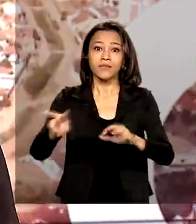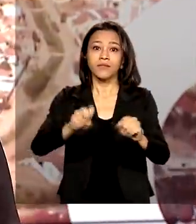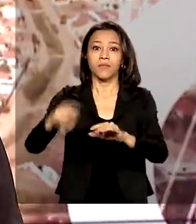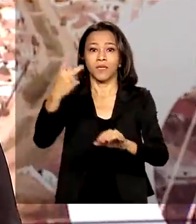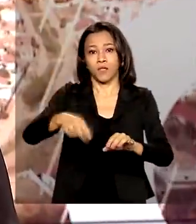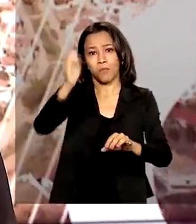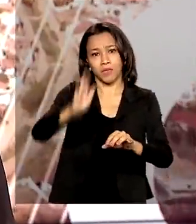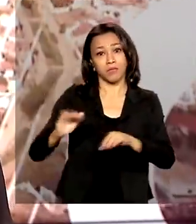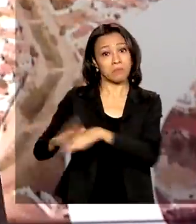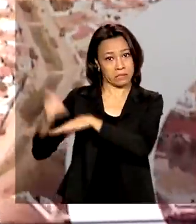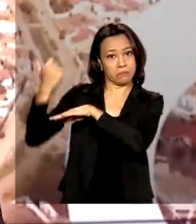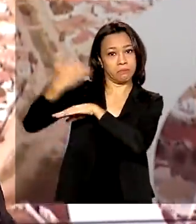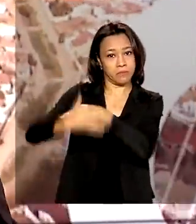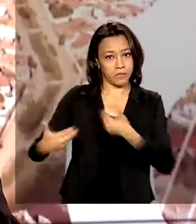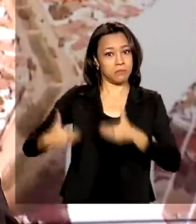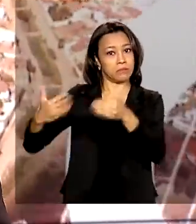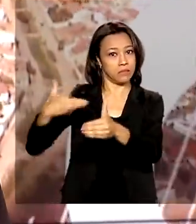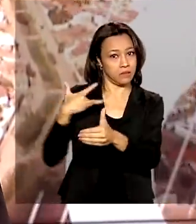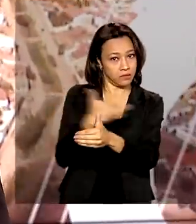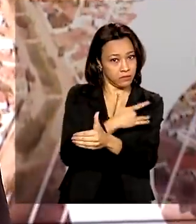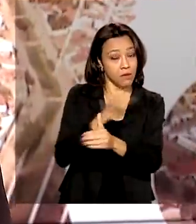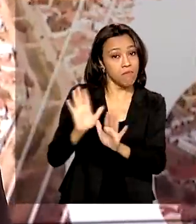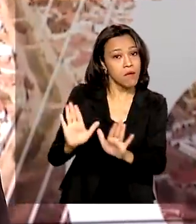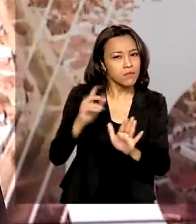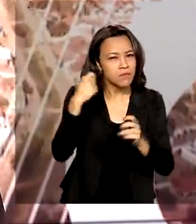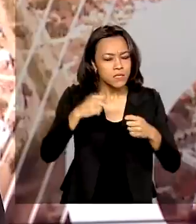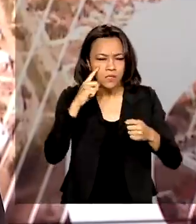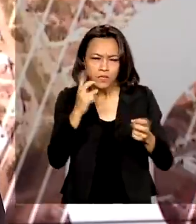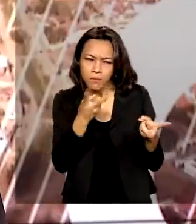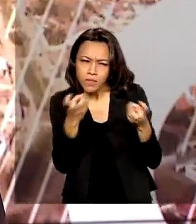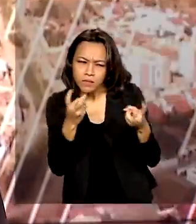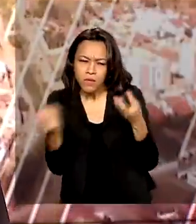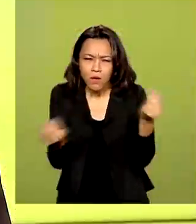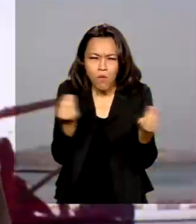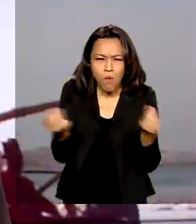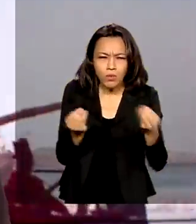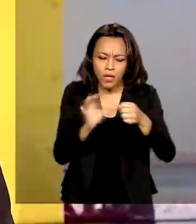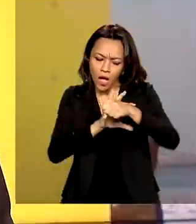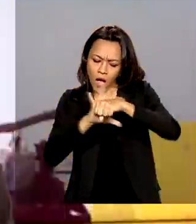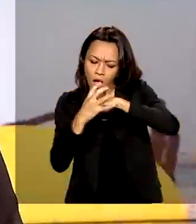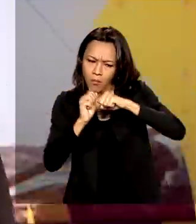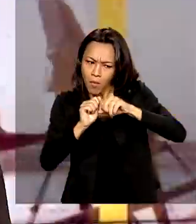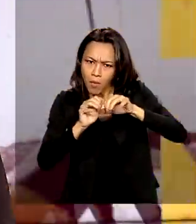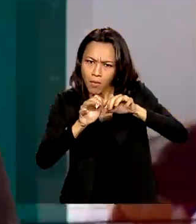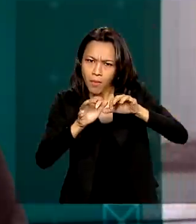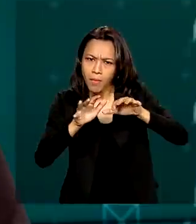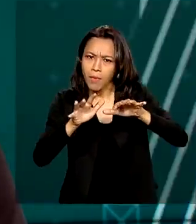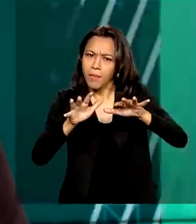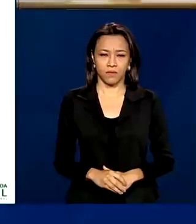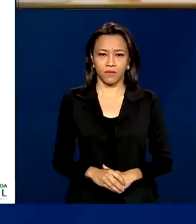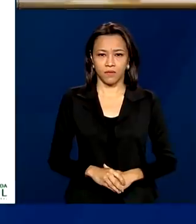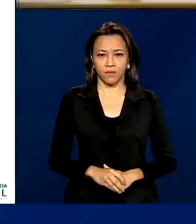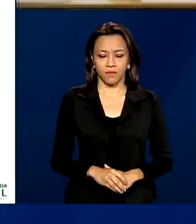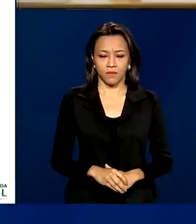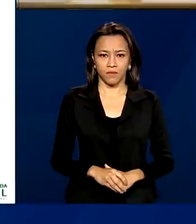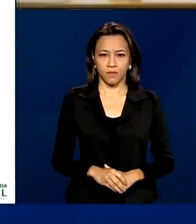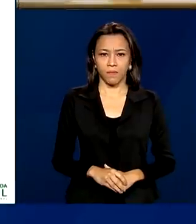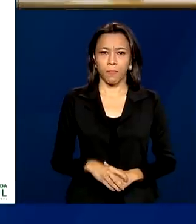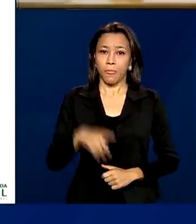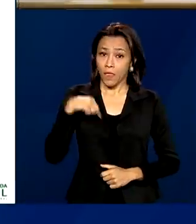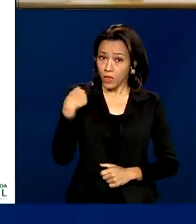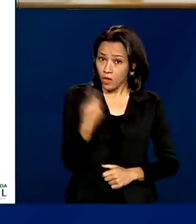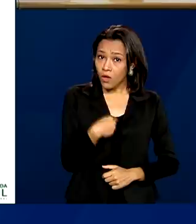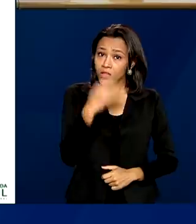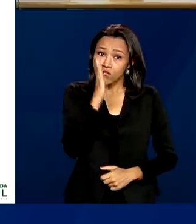Saúde. Mas é preciso observar o comportamento da doença nas próximas semanas para ver se essa tendência se confirma. Nós temos